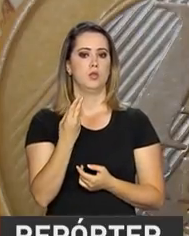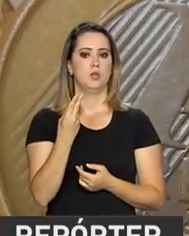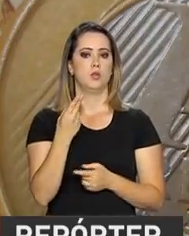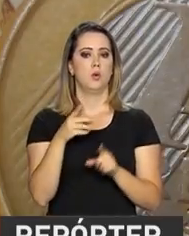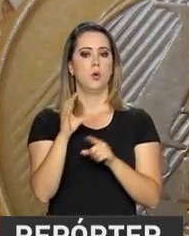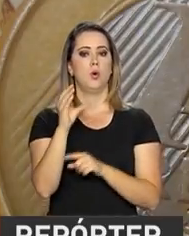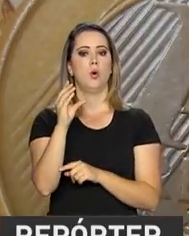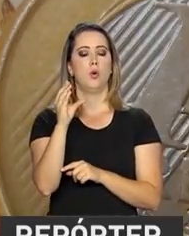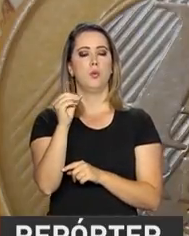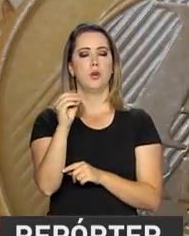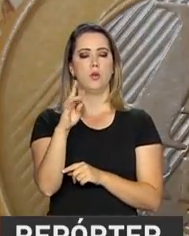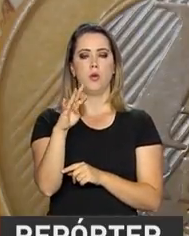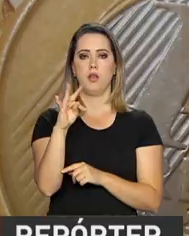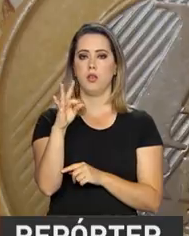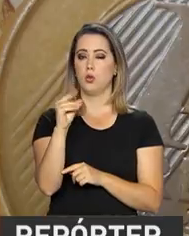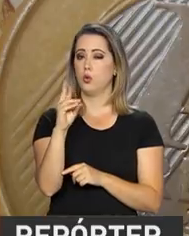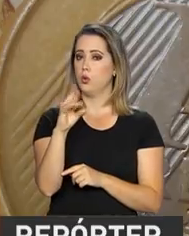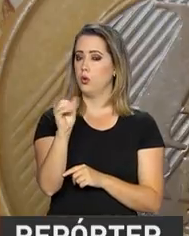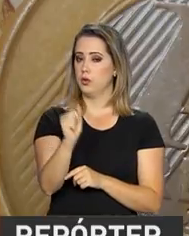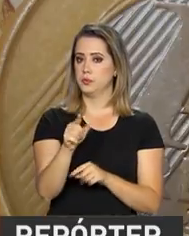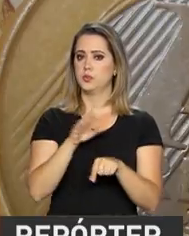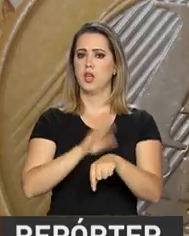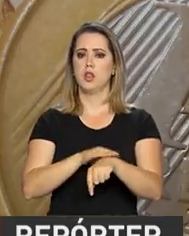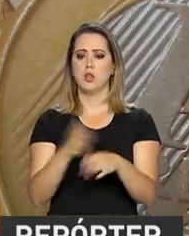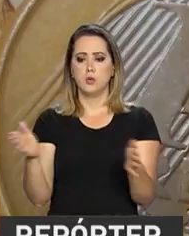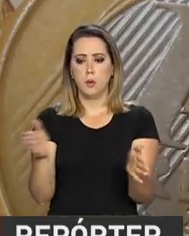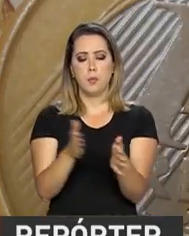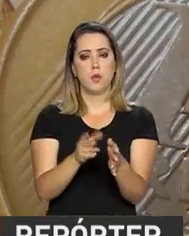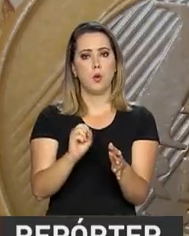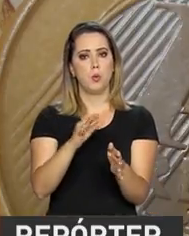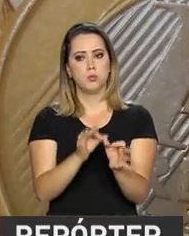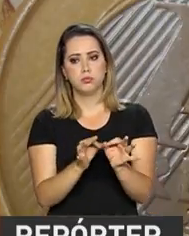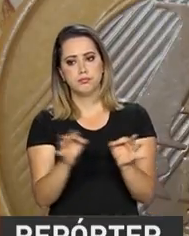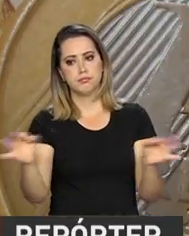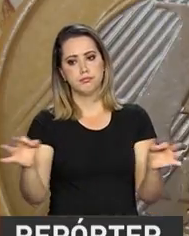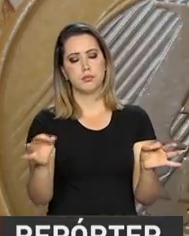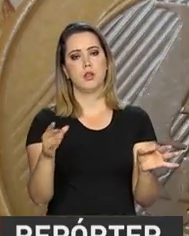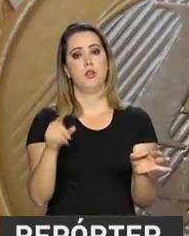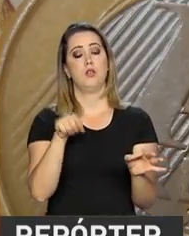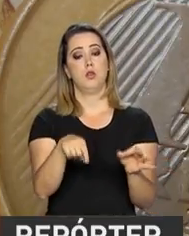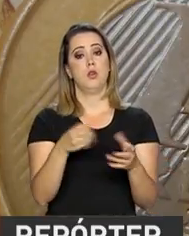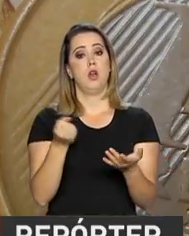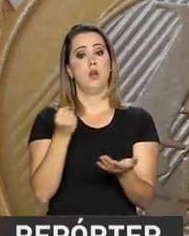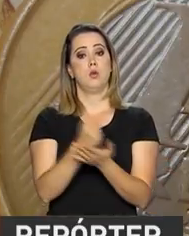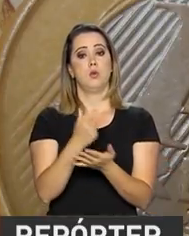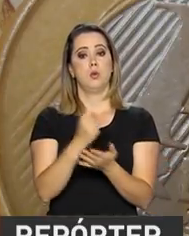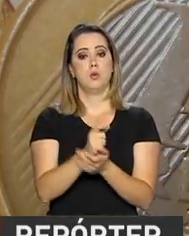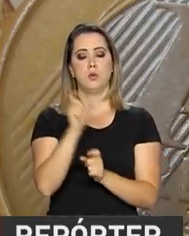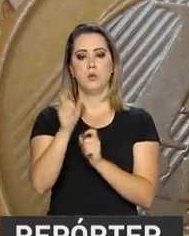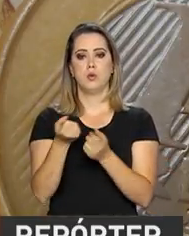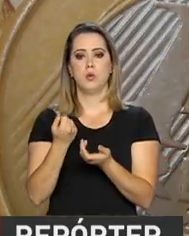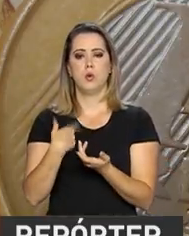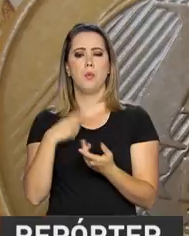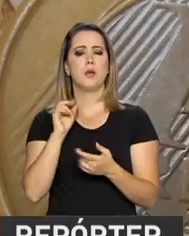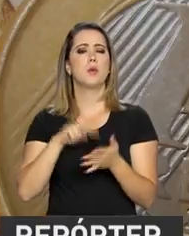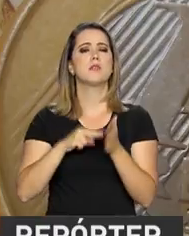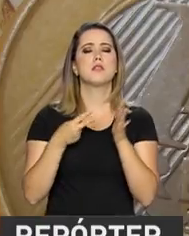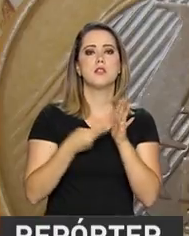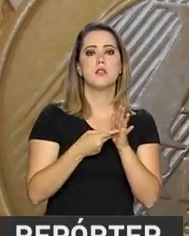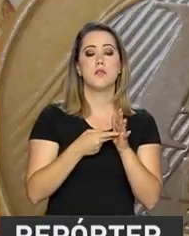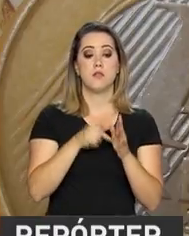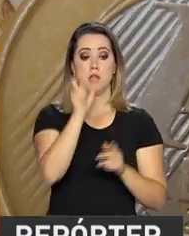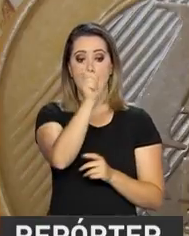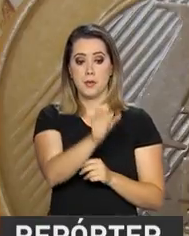corretora. Existem títulos de curto e de longo prazo. Ao comprar o título público, o investidor empresta dinheiro para o governo